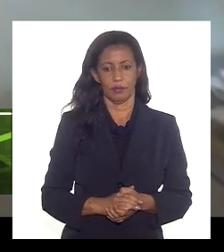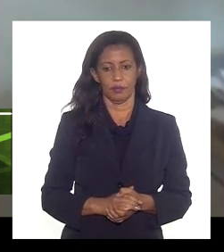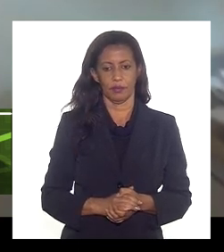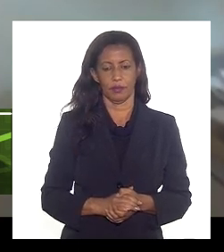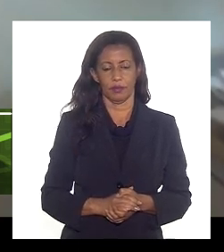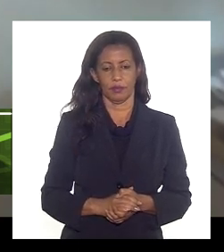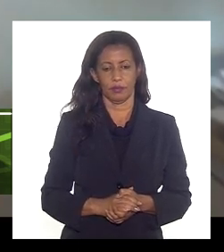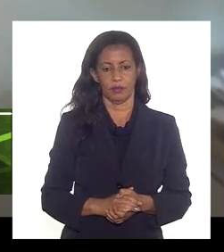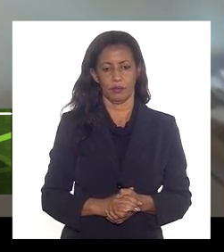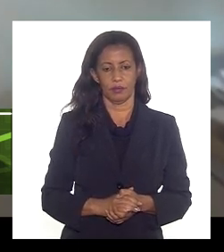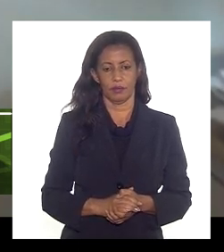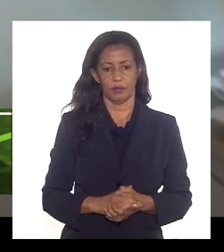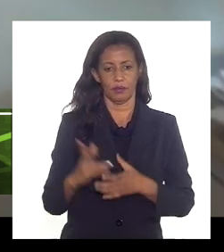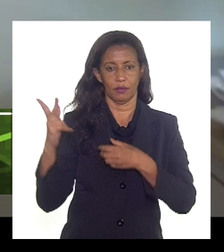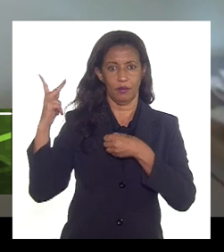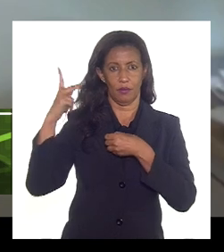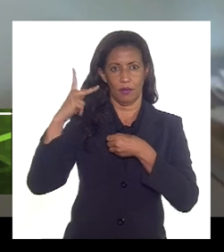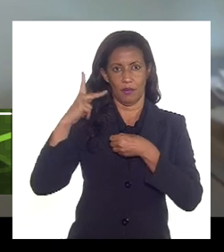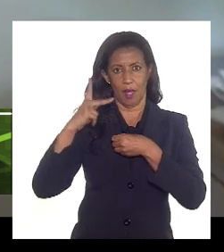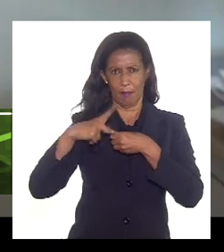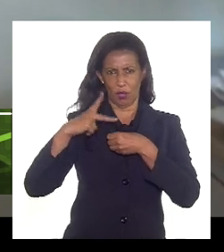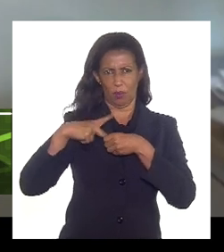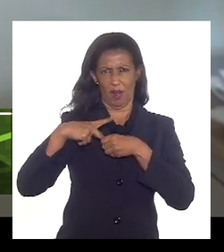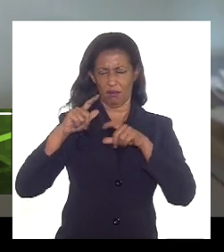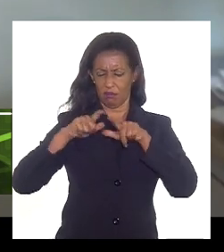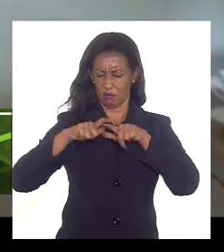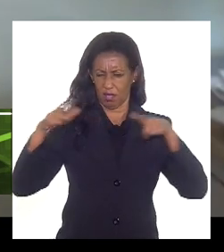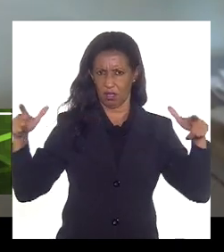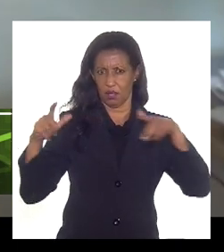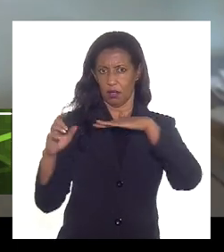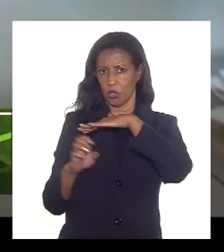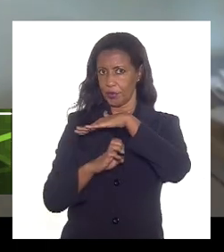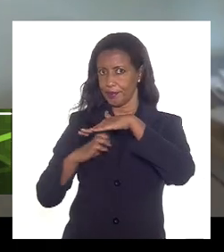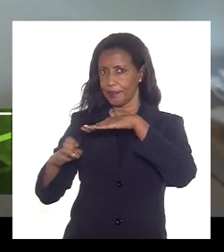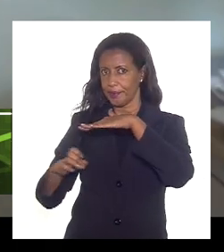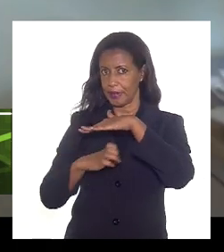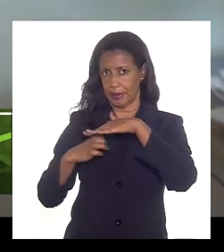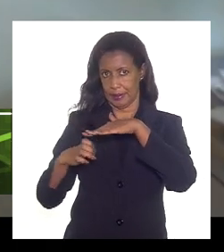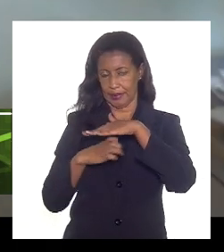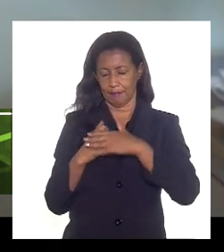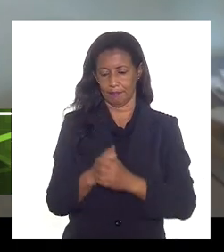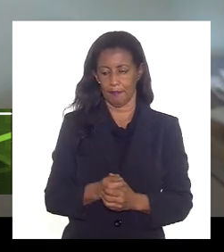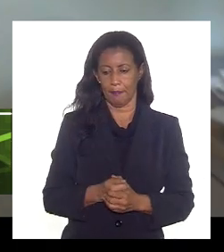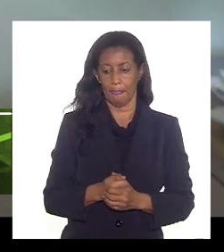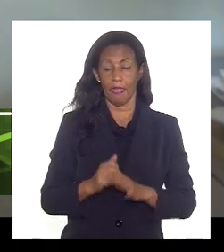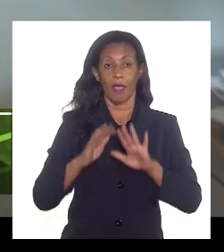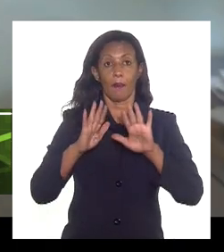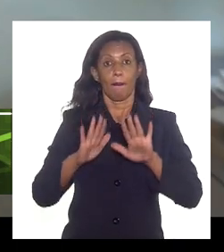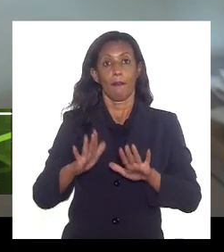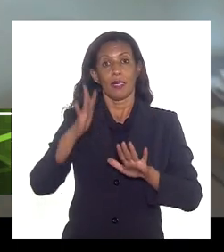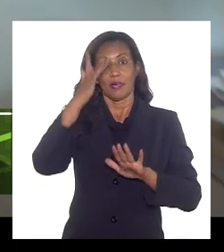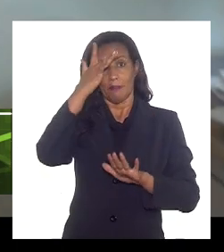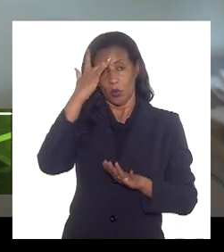a Petrobras é a grande empresa mas o consumidor do lugar natural